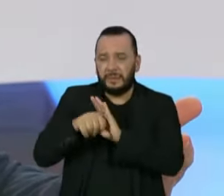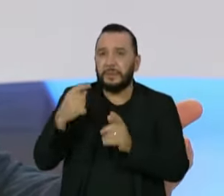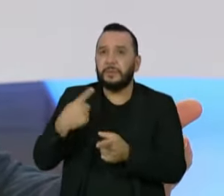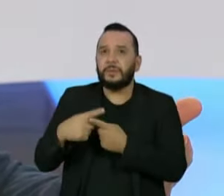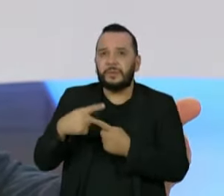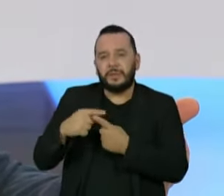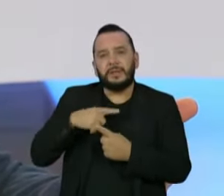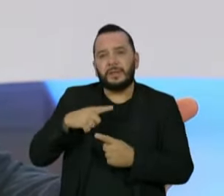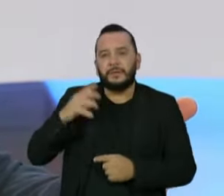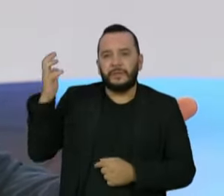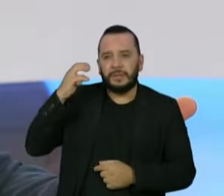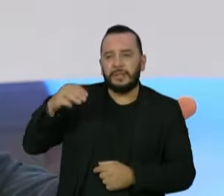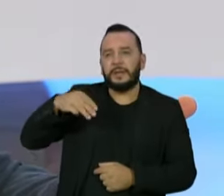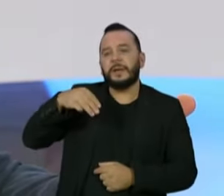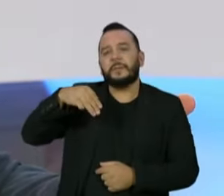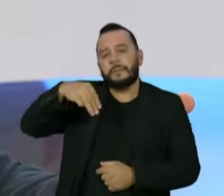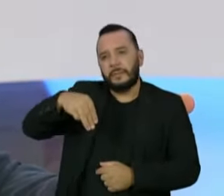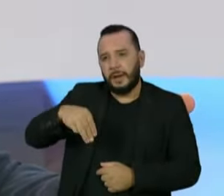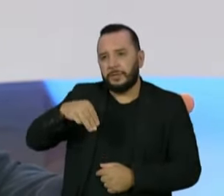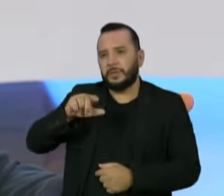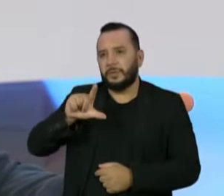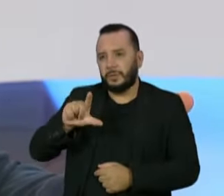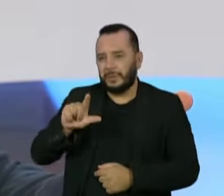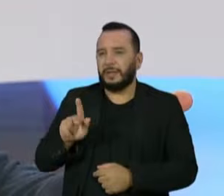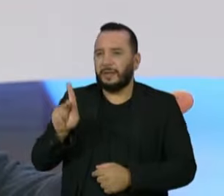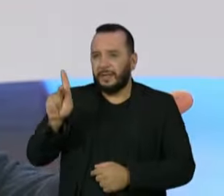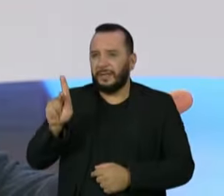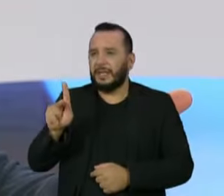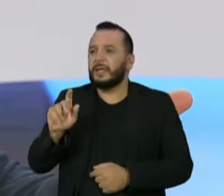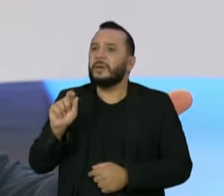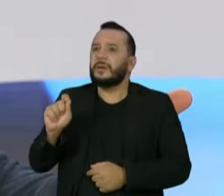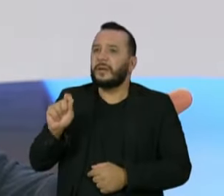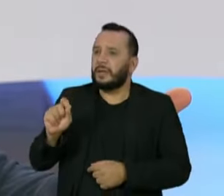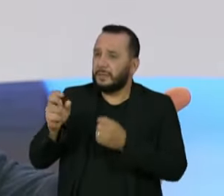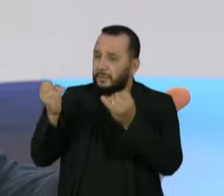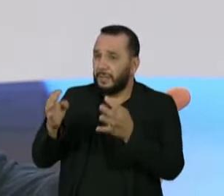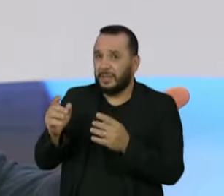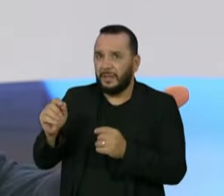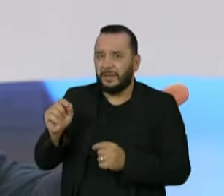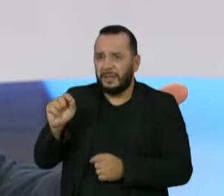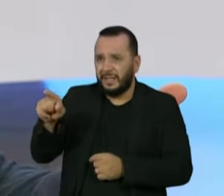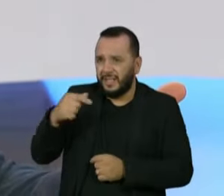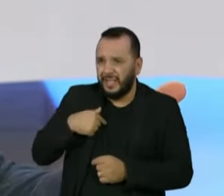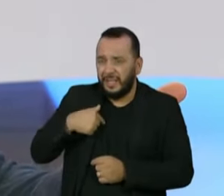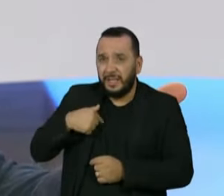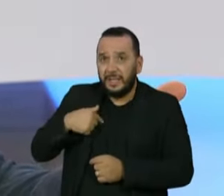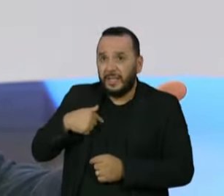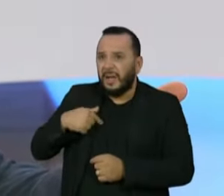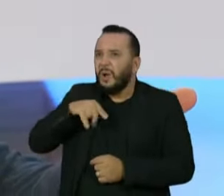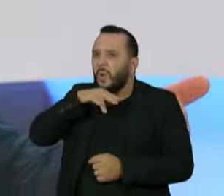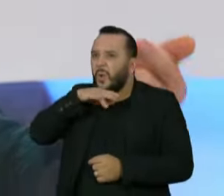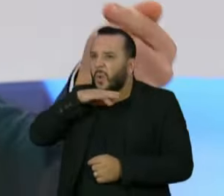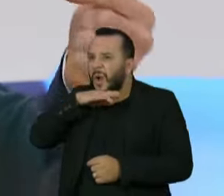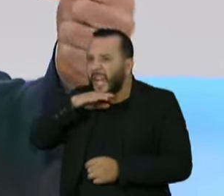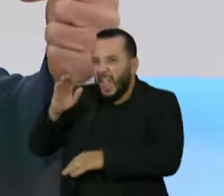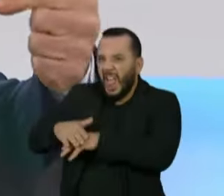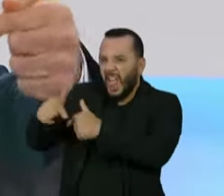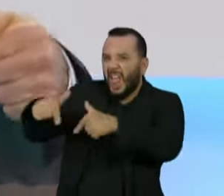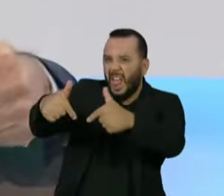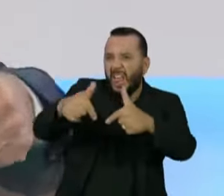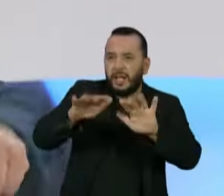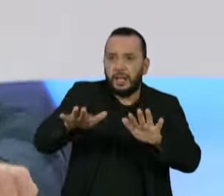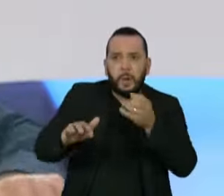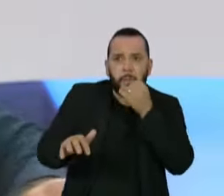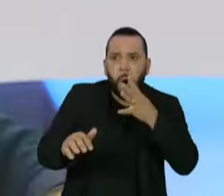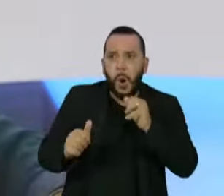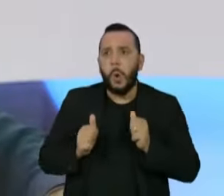por Martin Luther King quando ele diz que o que assusta não é a ousadia dos ruins, mas a omissão dos bons. Então, eu tenho que me fazer